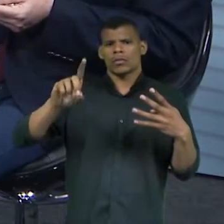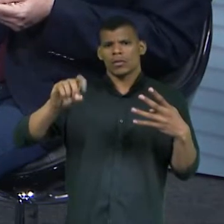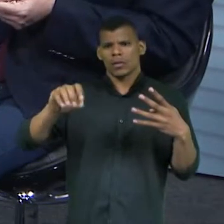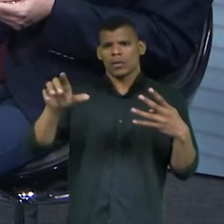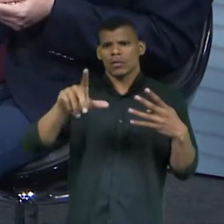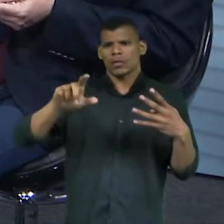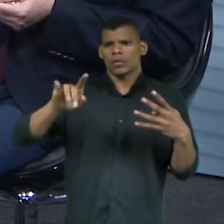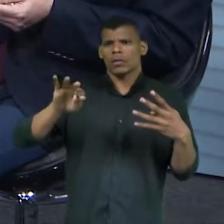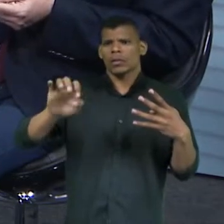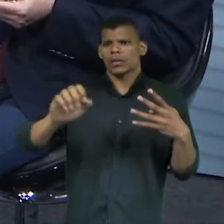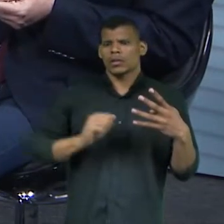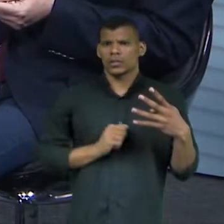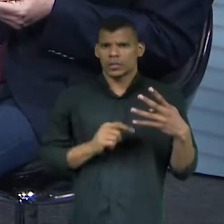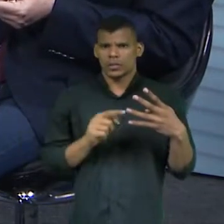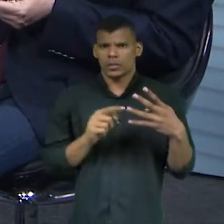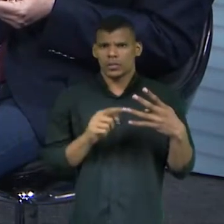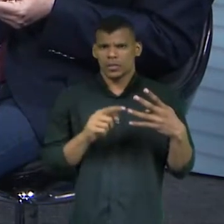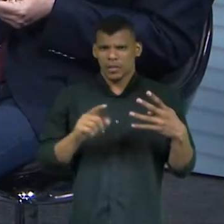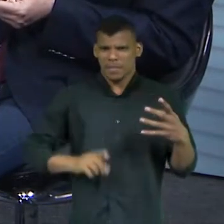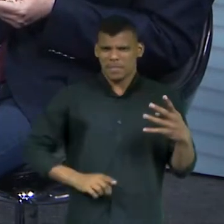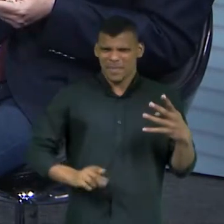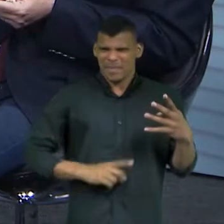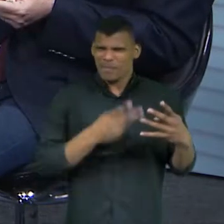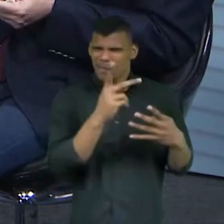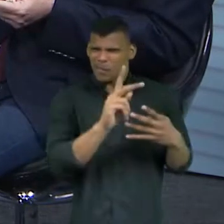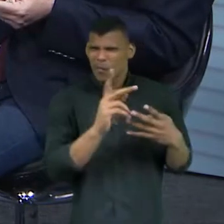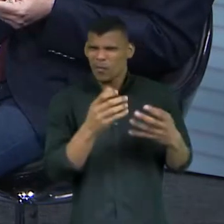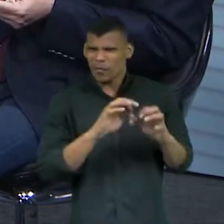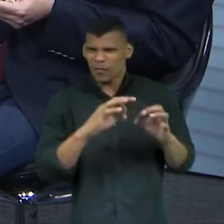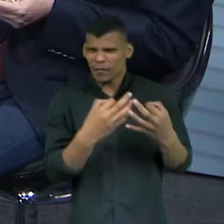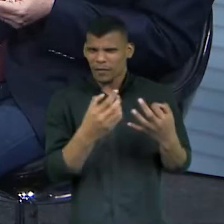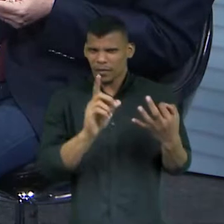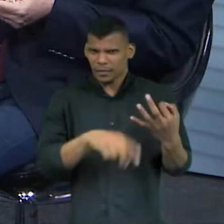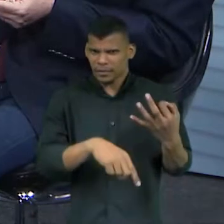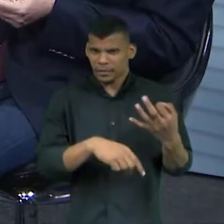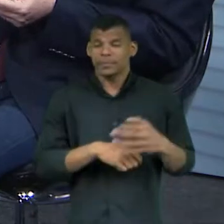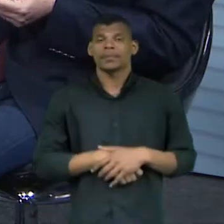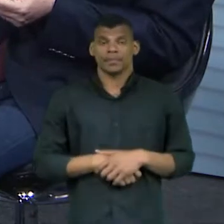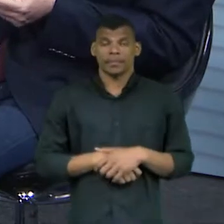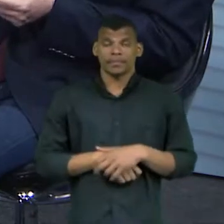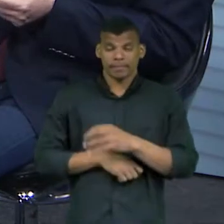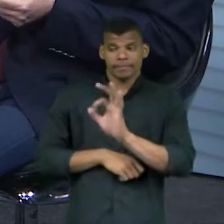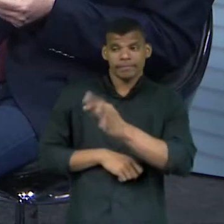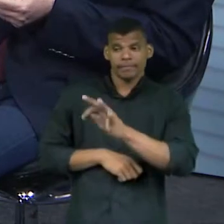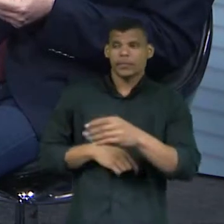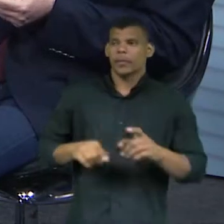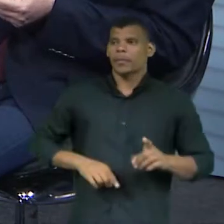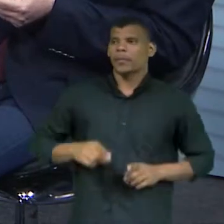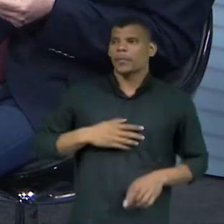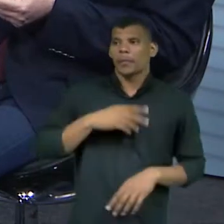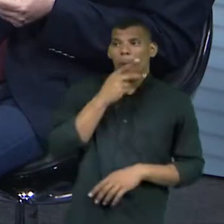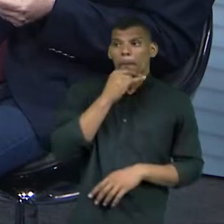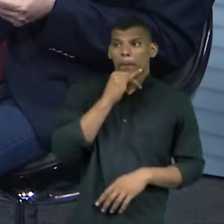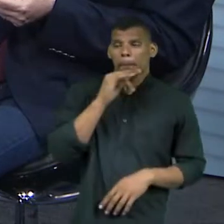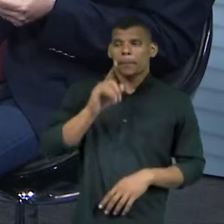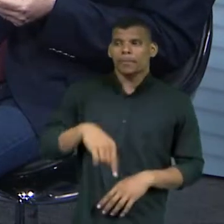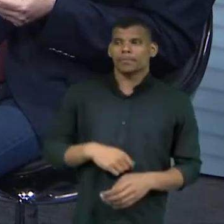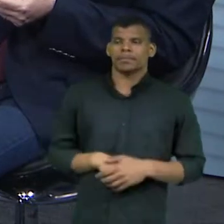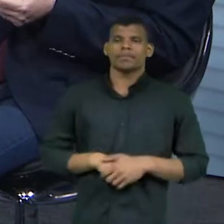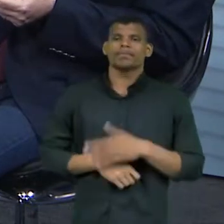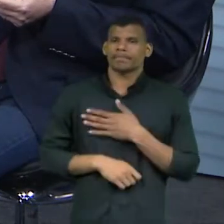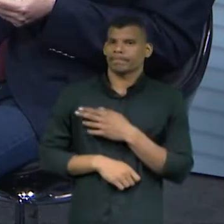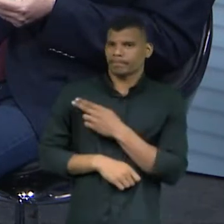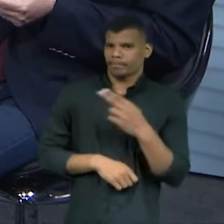É, eu me lembro, Hildo Furtado Leite. Hildo Furtado Leite, é uma família bem grande, Furtado Leite. Mas a senhora assina Ana Carolina Alencar. Ana Carolina